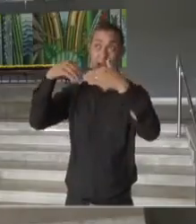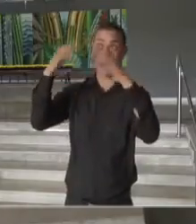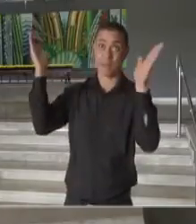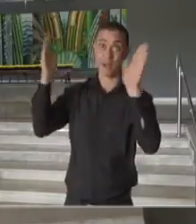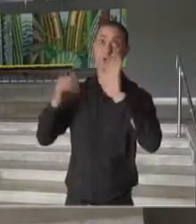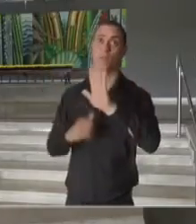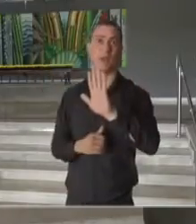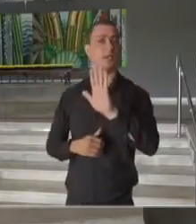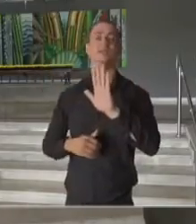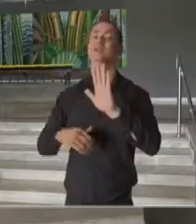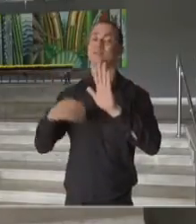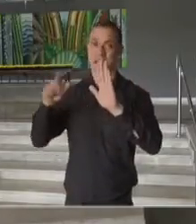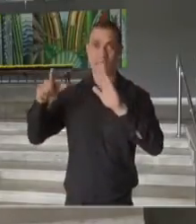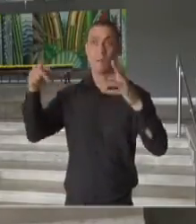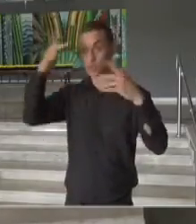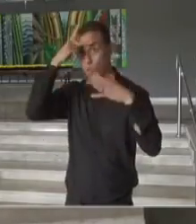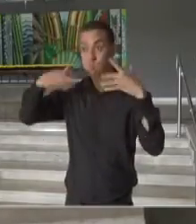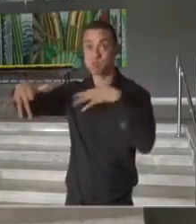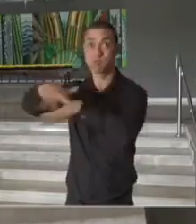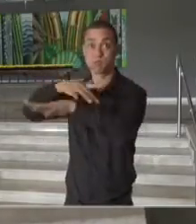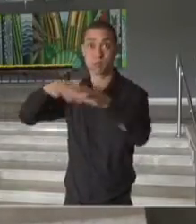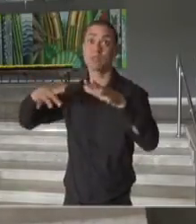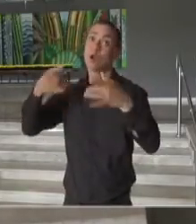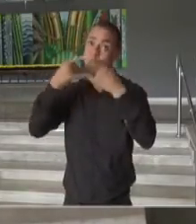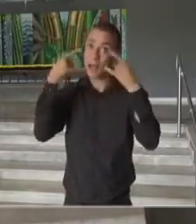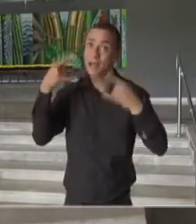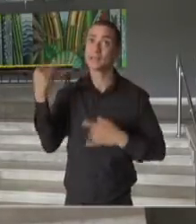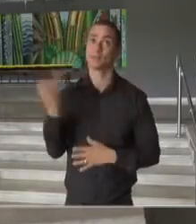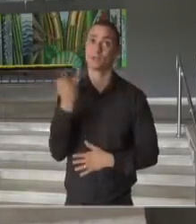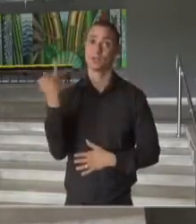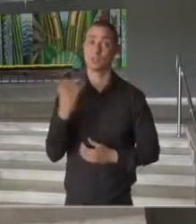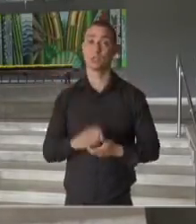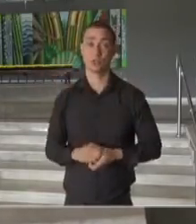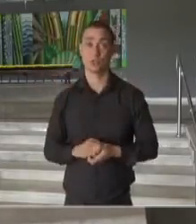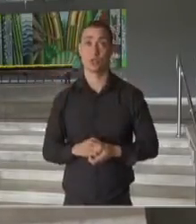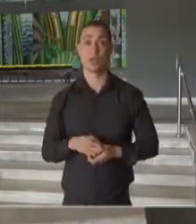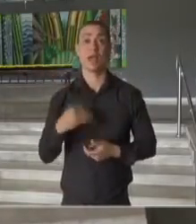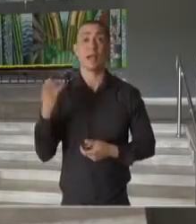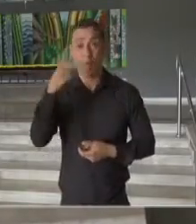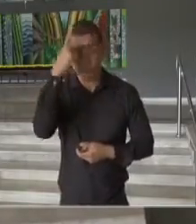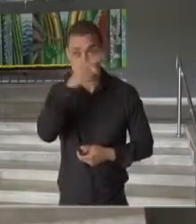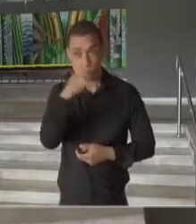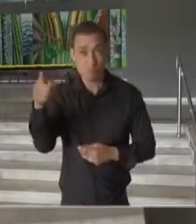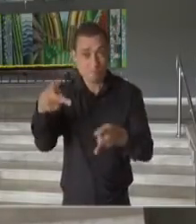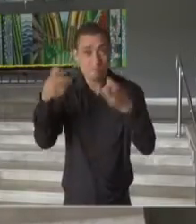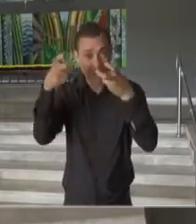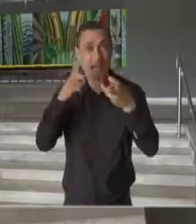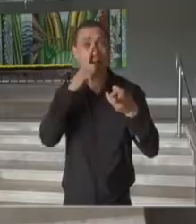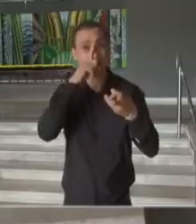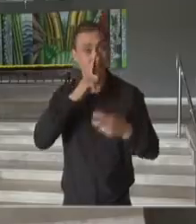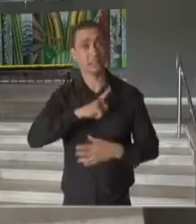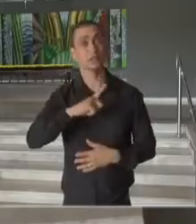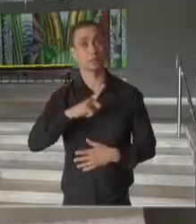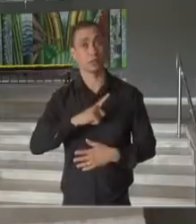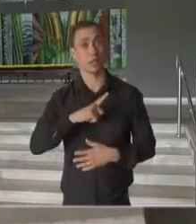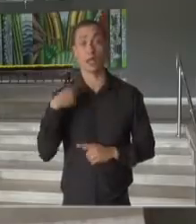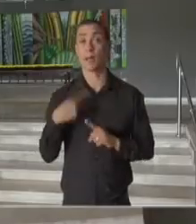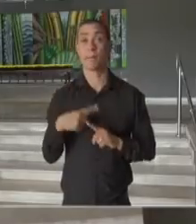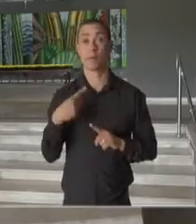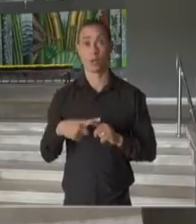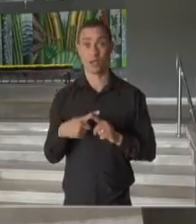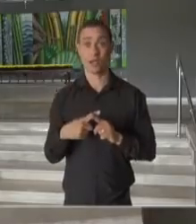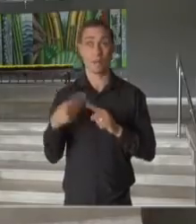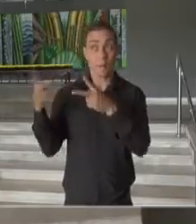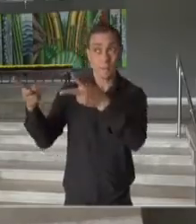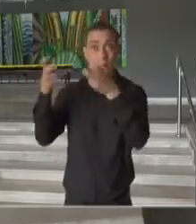mantém-se com aglomeração importante. É significativo que as pessoas tenham essa percepção de risco, porque nós ainda temos